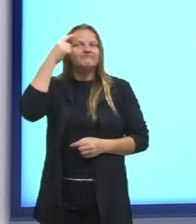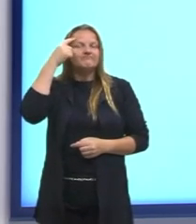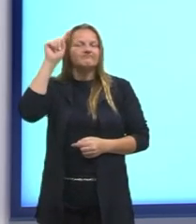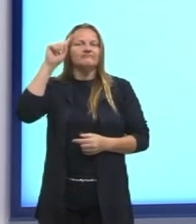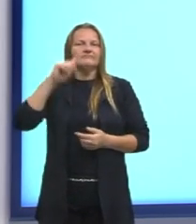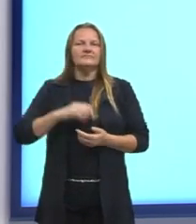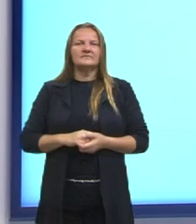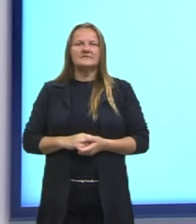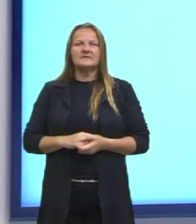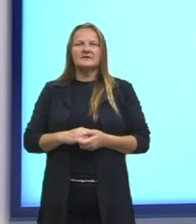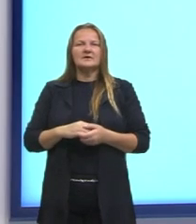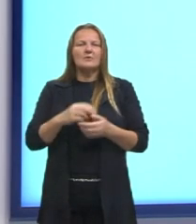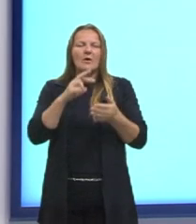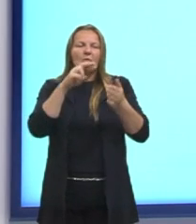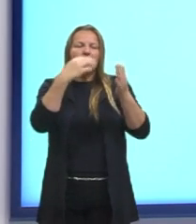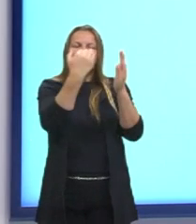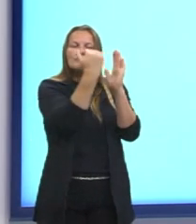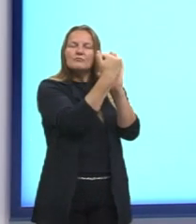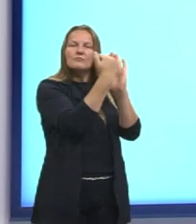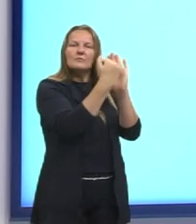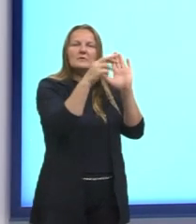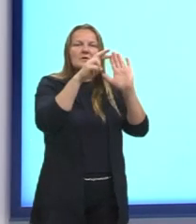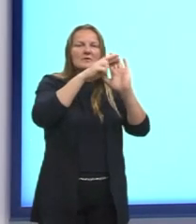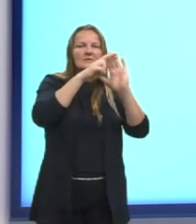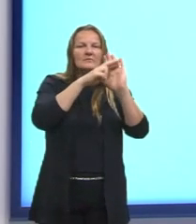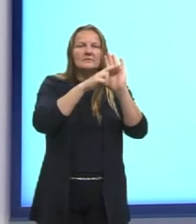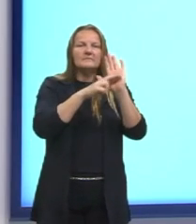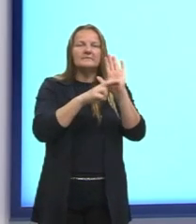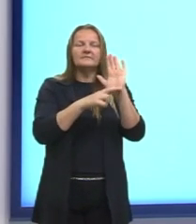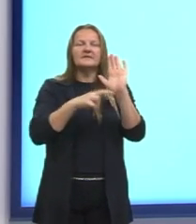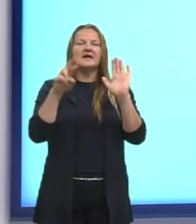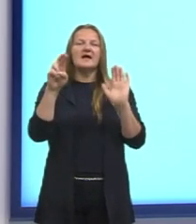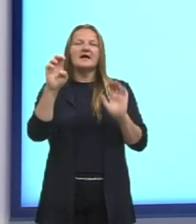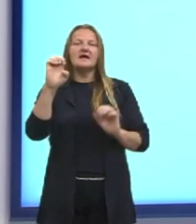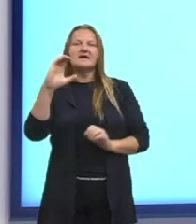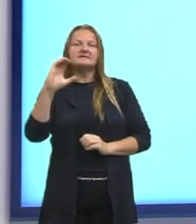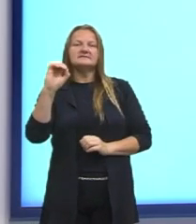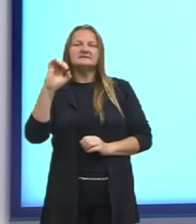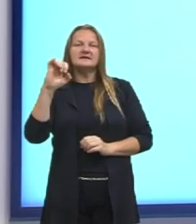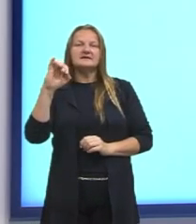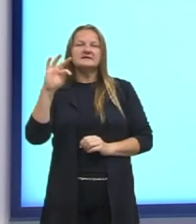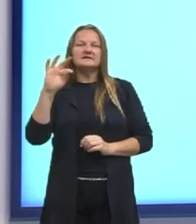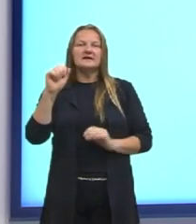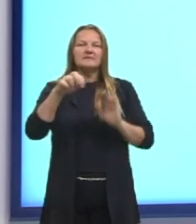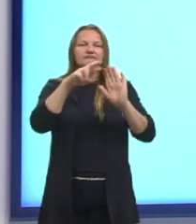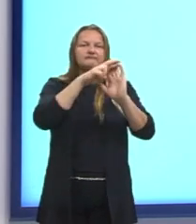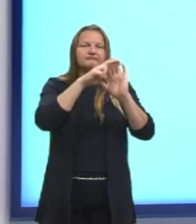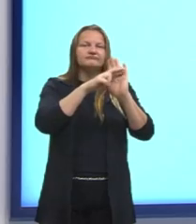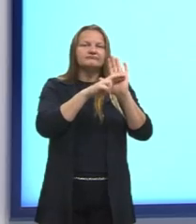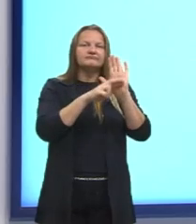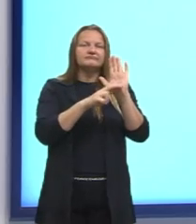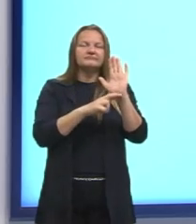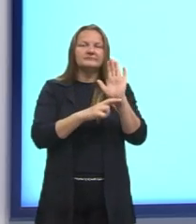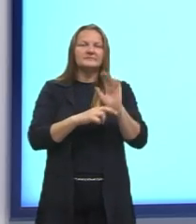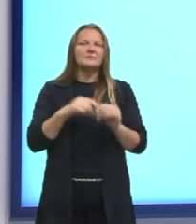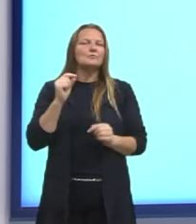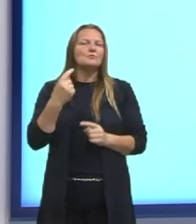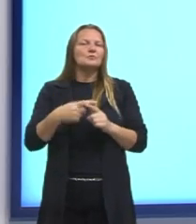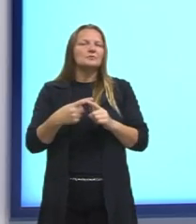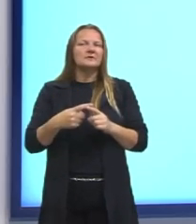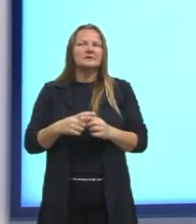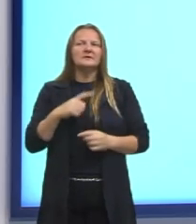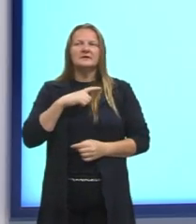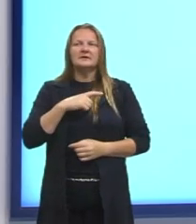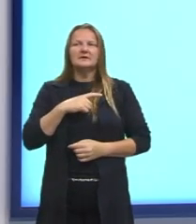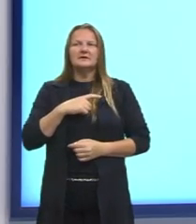tenho uma receita, certo? Esse texto aqui nos traz uma receita, e aí, por que que é receita e por que que eu tenho essa afirmação? Porque